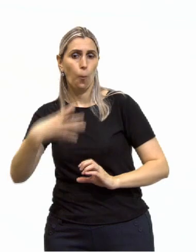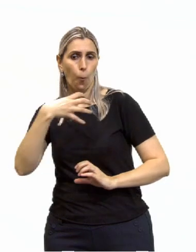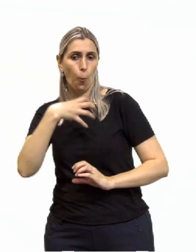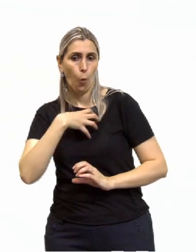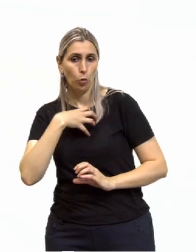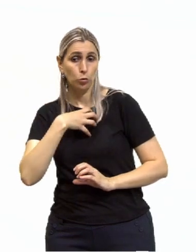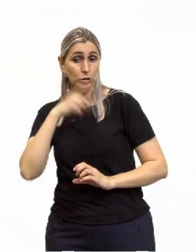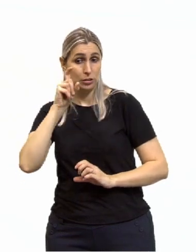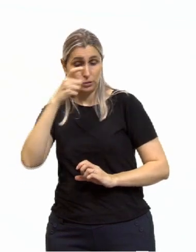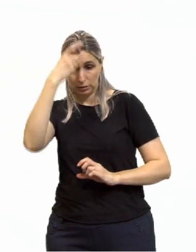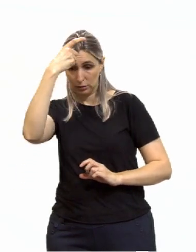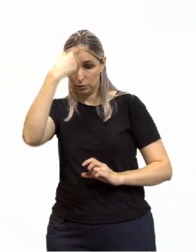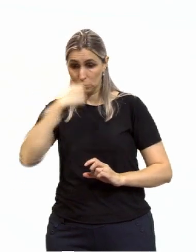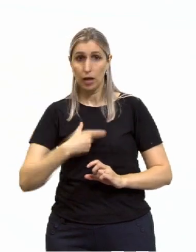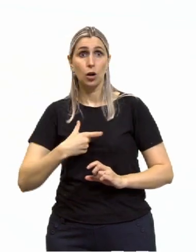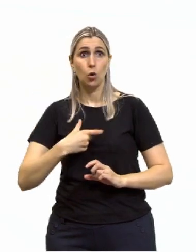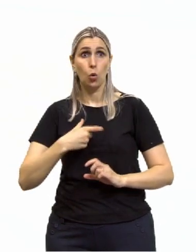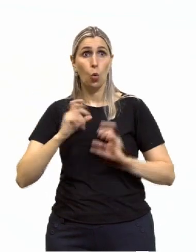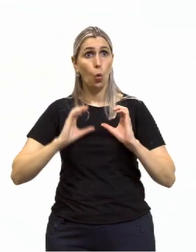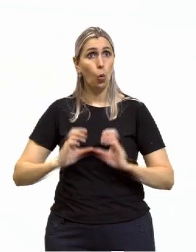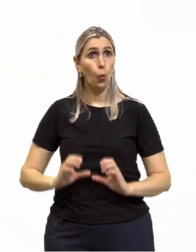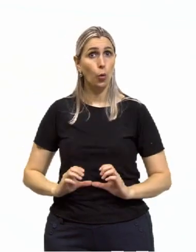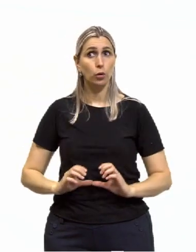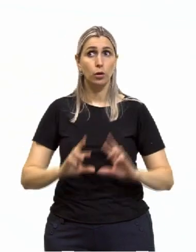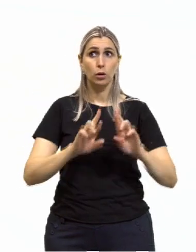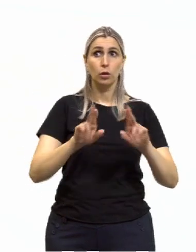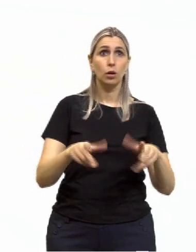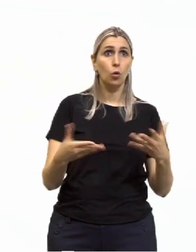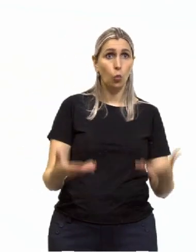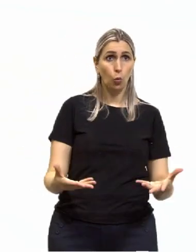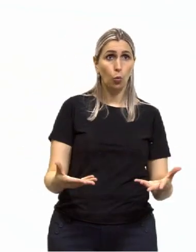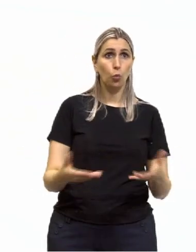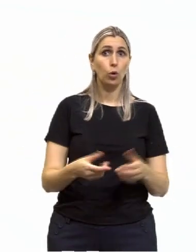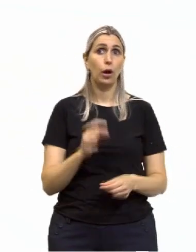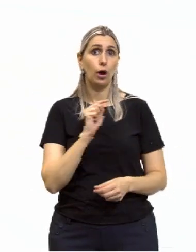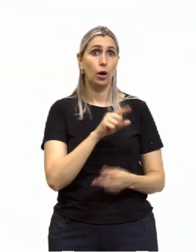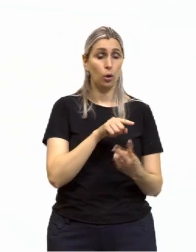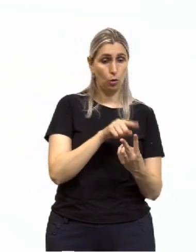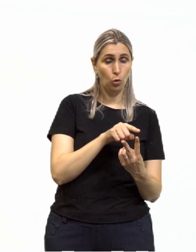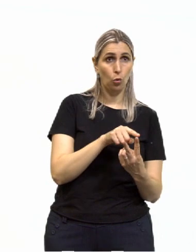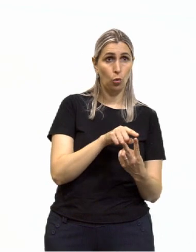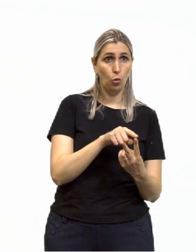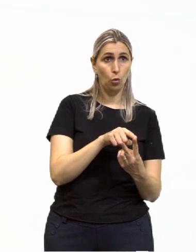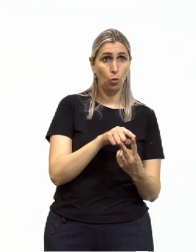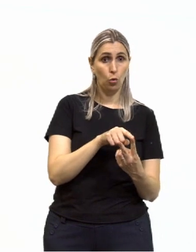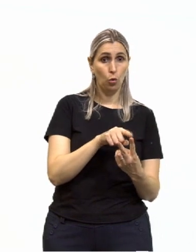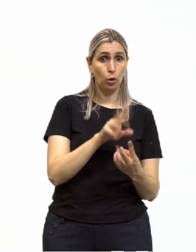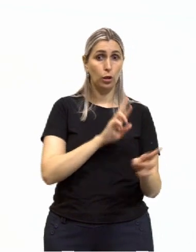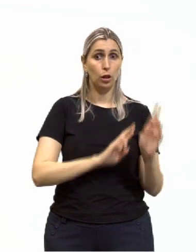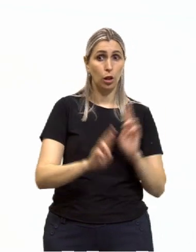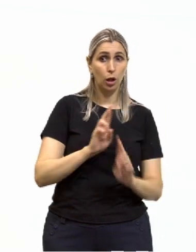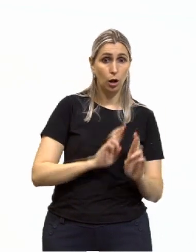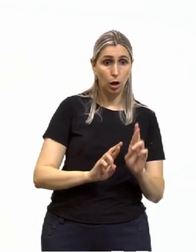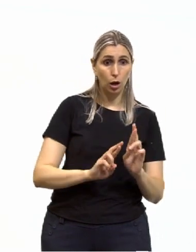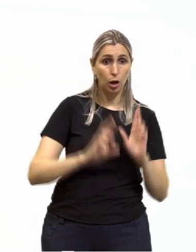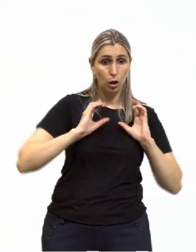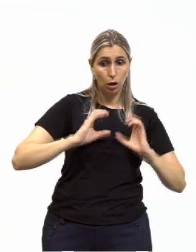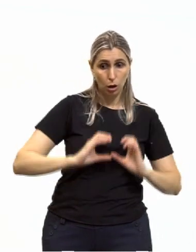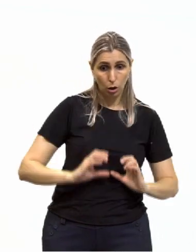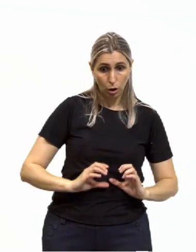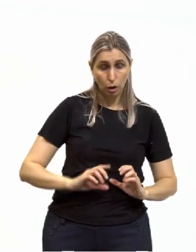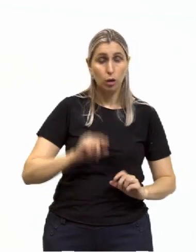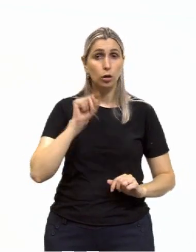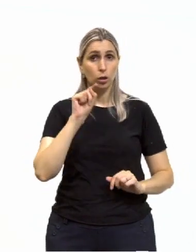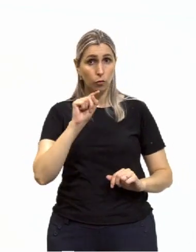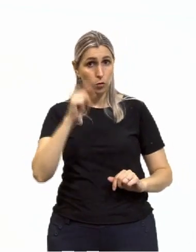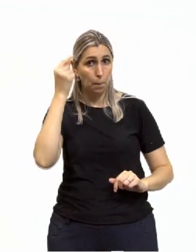ser o comportamento. E onde está a diferença? A diferença é que uma tem a ver com um comportamento que